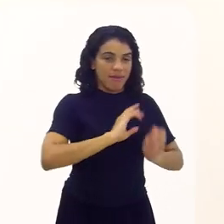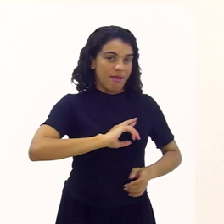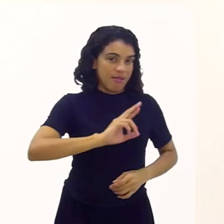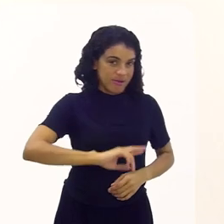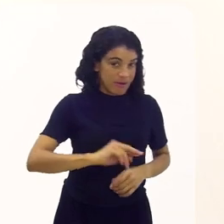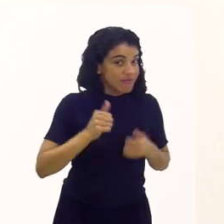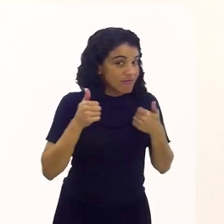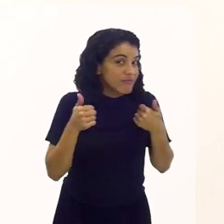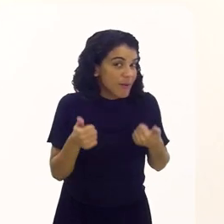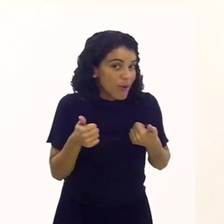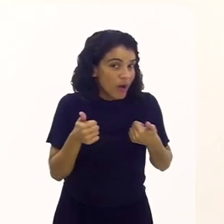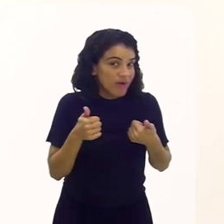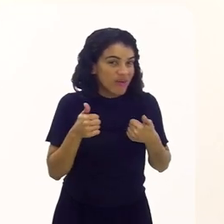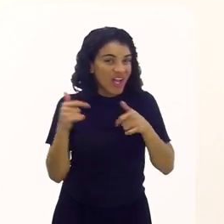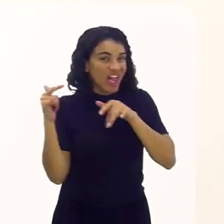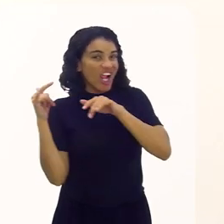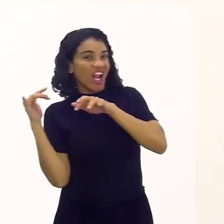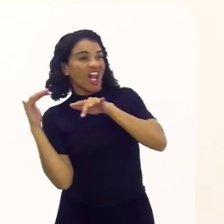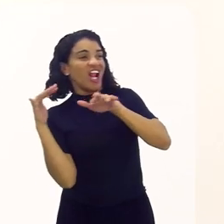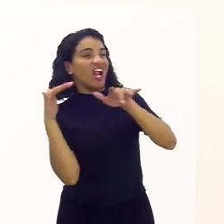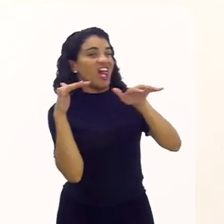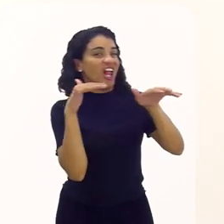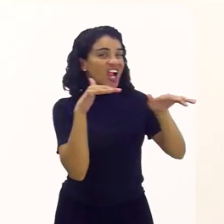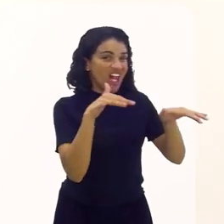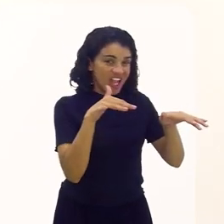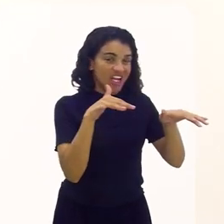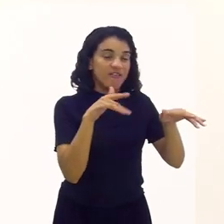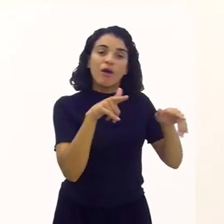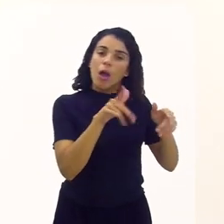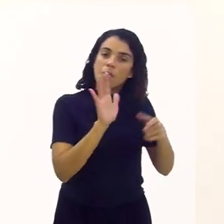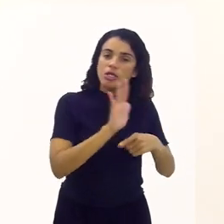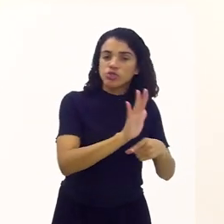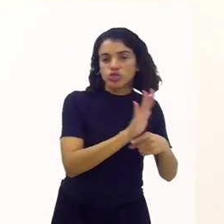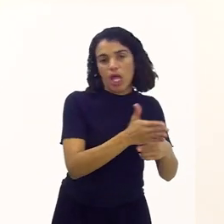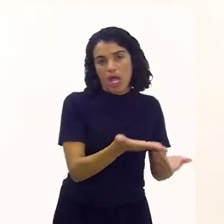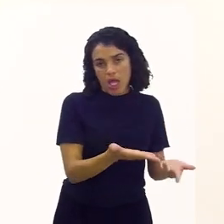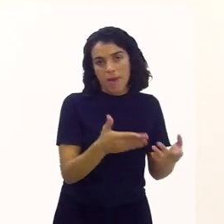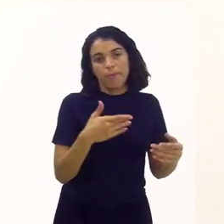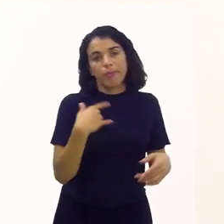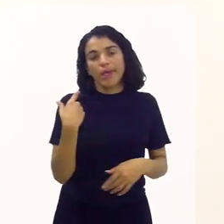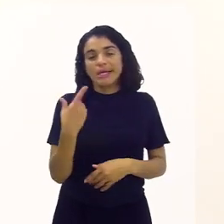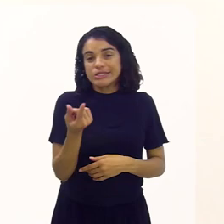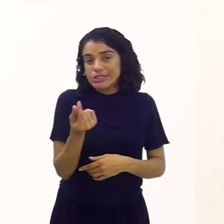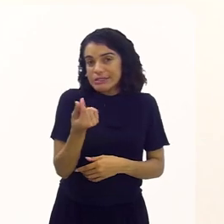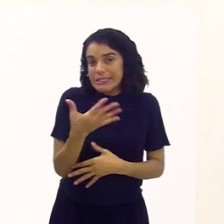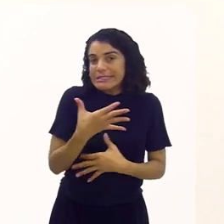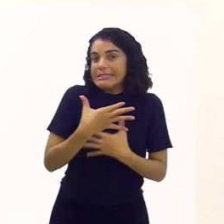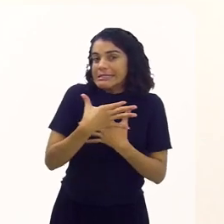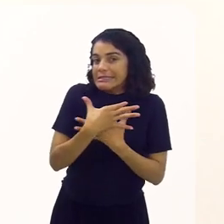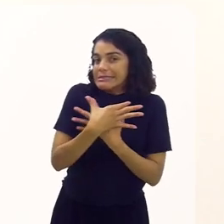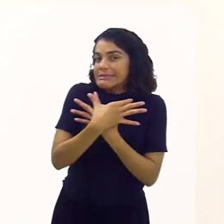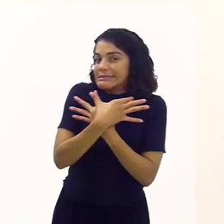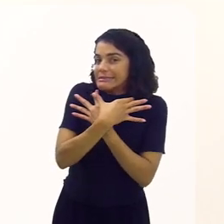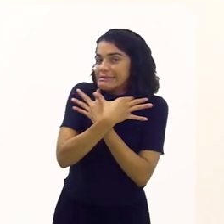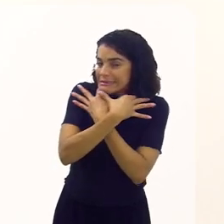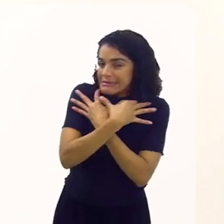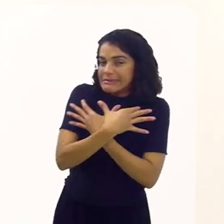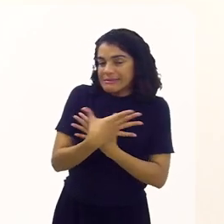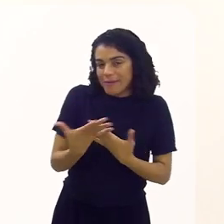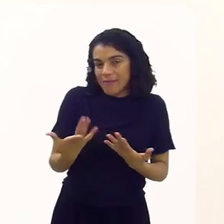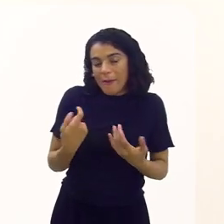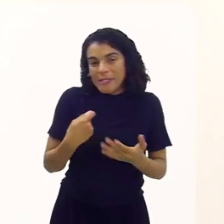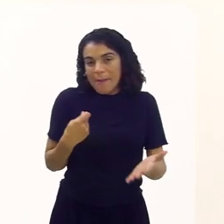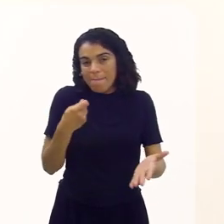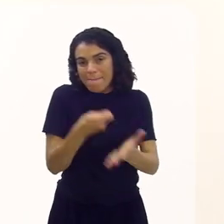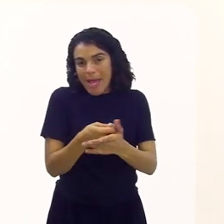favor. Então, todo mundo na cantina, vamos ajudar, vamos colaborar, porque o negócio está estreito, está ficando bem estreito